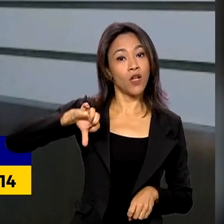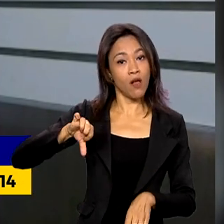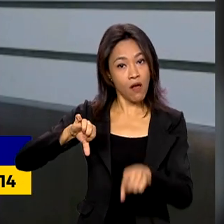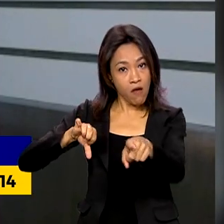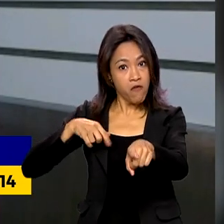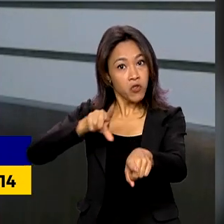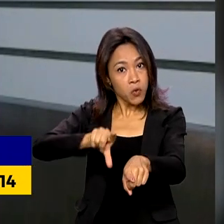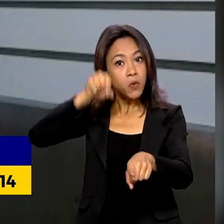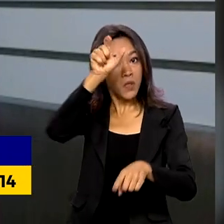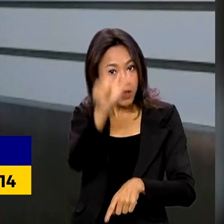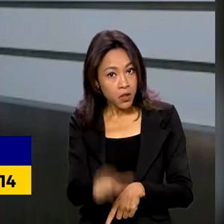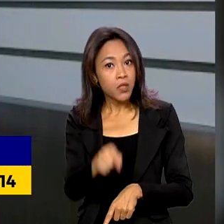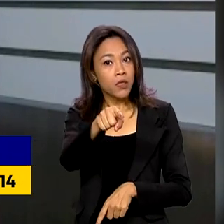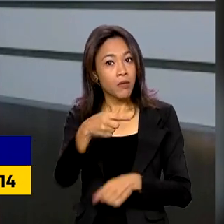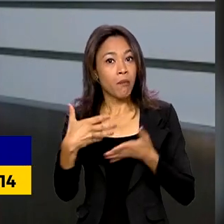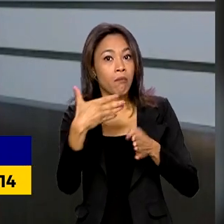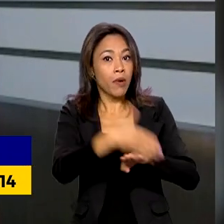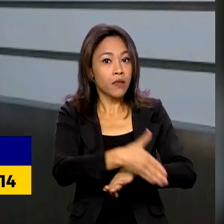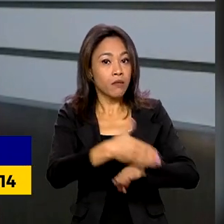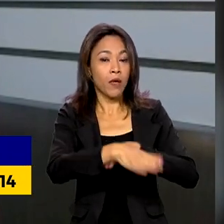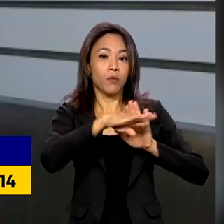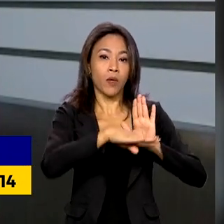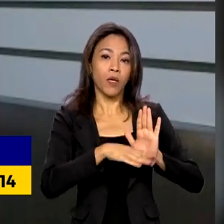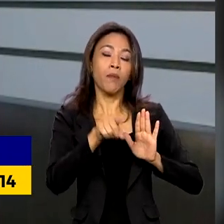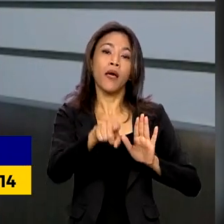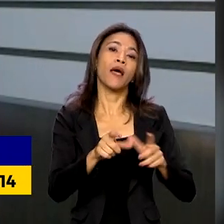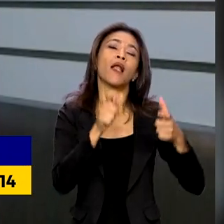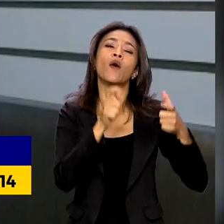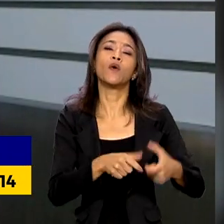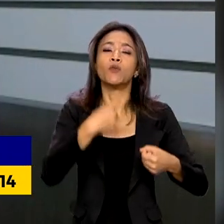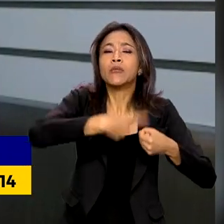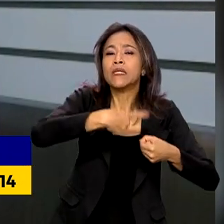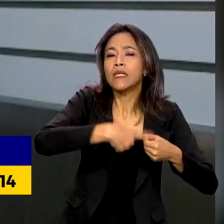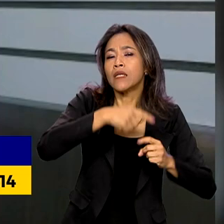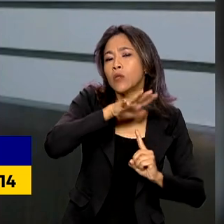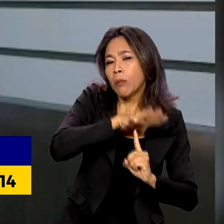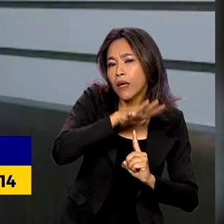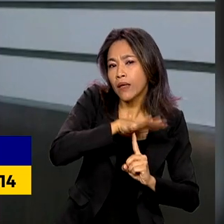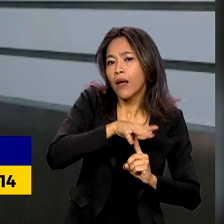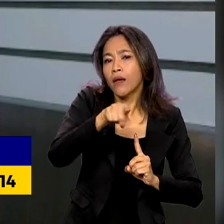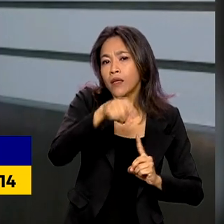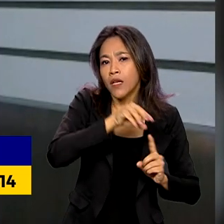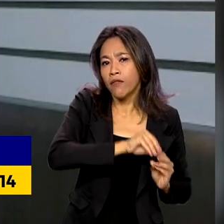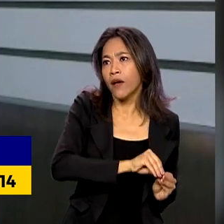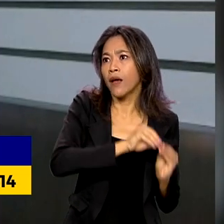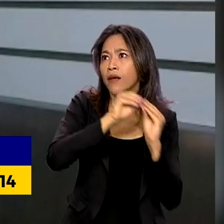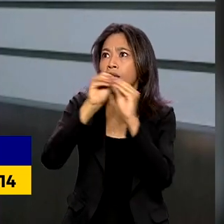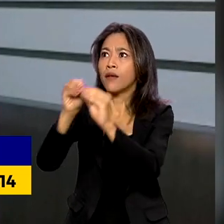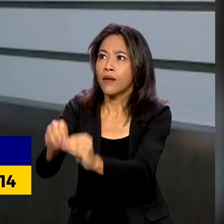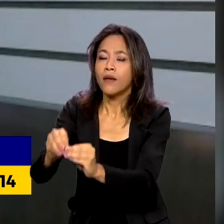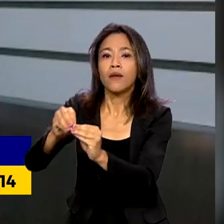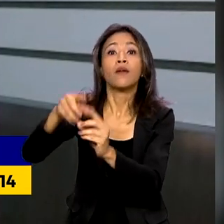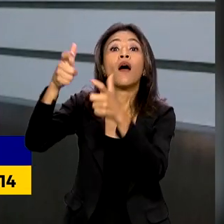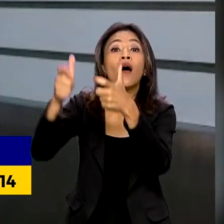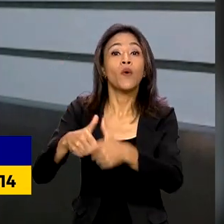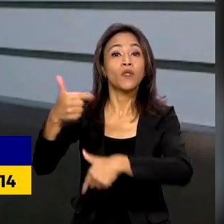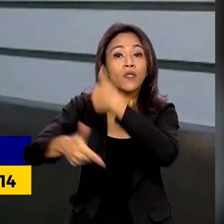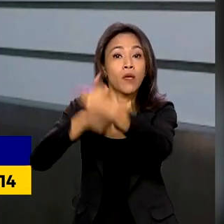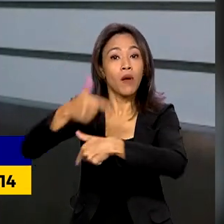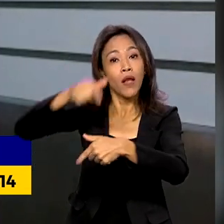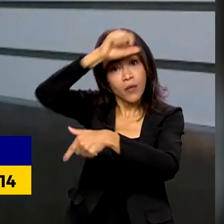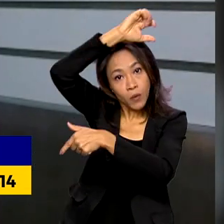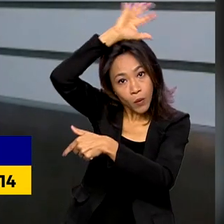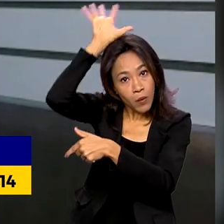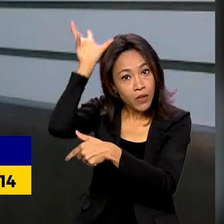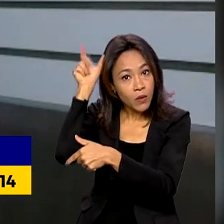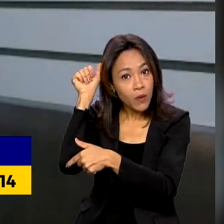programa Mais Médicos. Ela mora em Icaraíma, no Paraná, e vai atuar em Anamã, no Amazonas. Eu